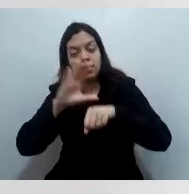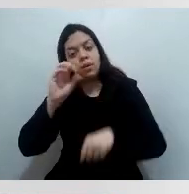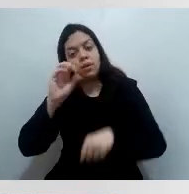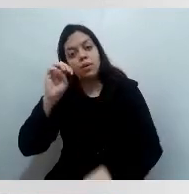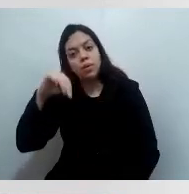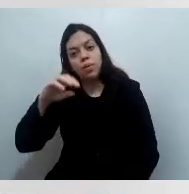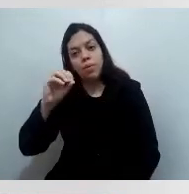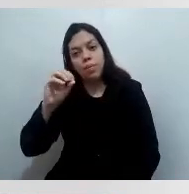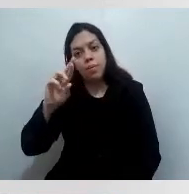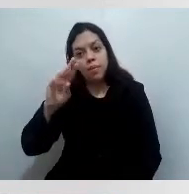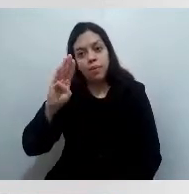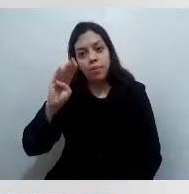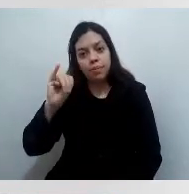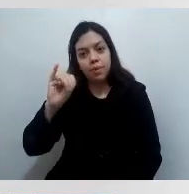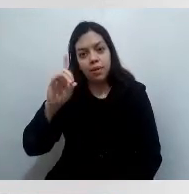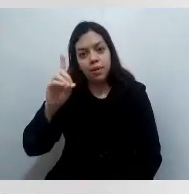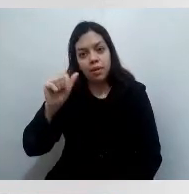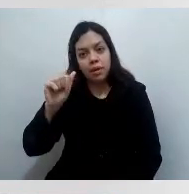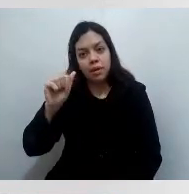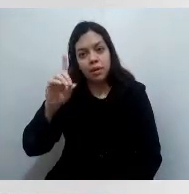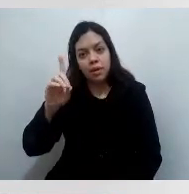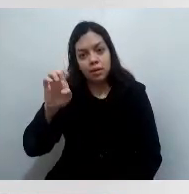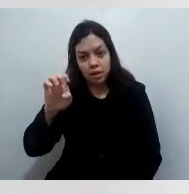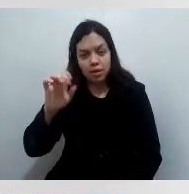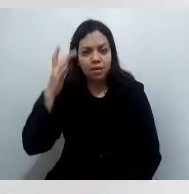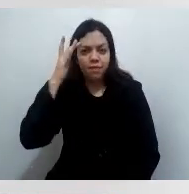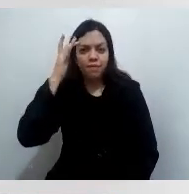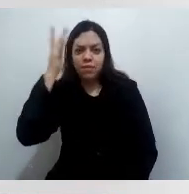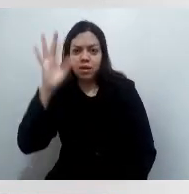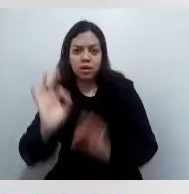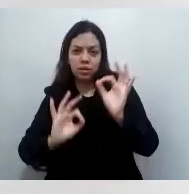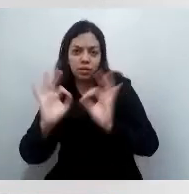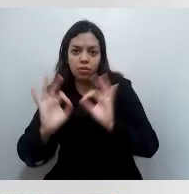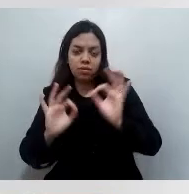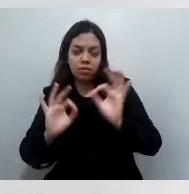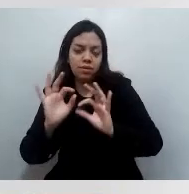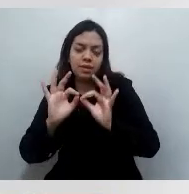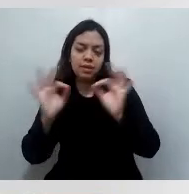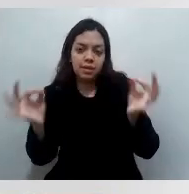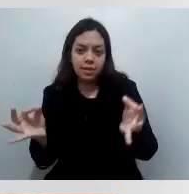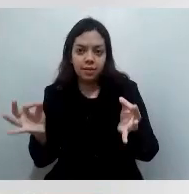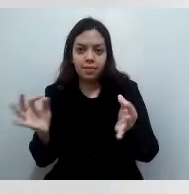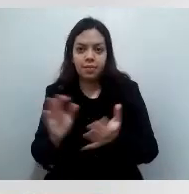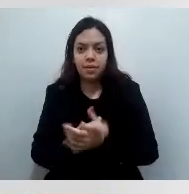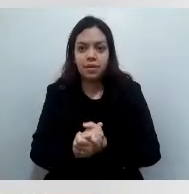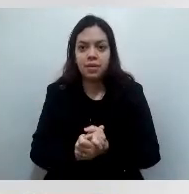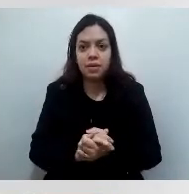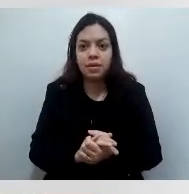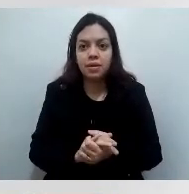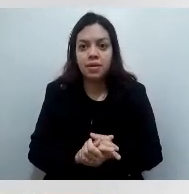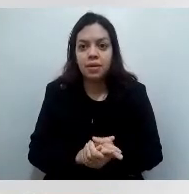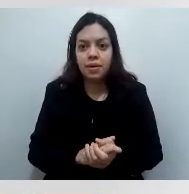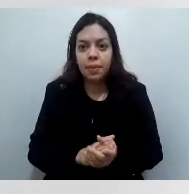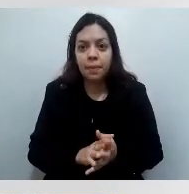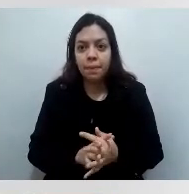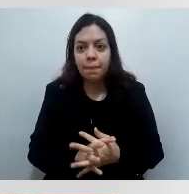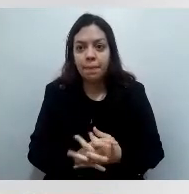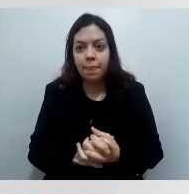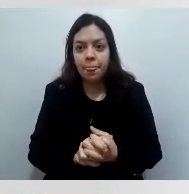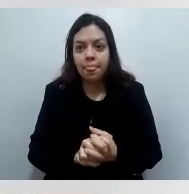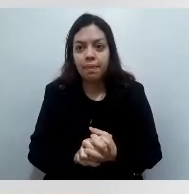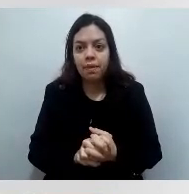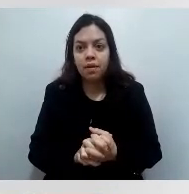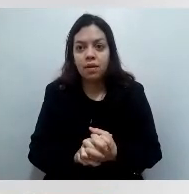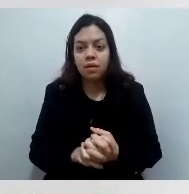acesso à vacina. Então, é muito fácil, muito organizado, as comorbidades estão bem escritas, todo o apoio